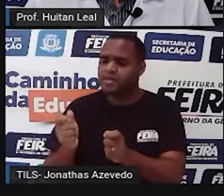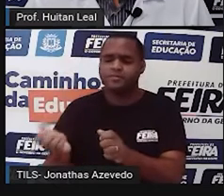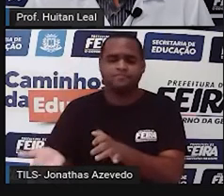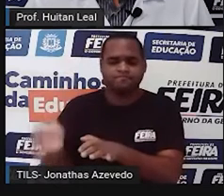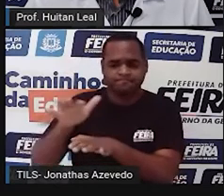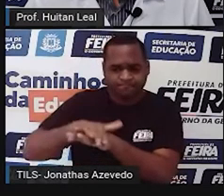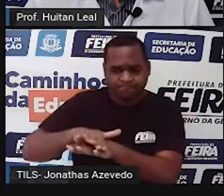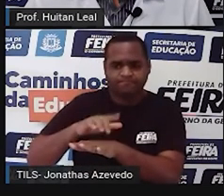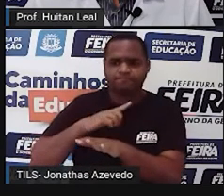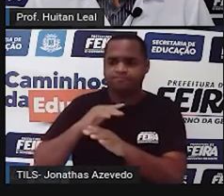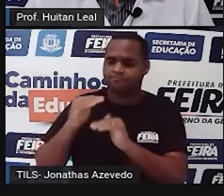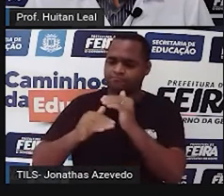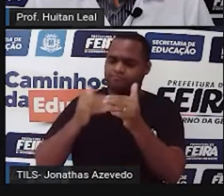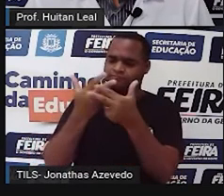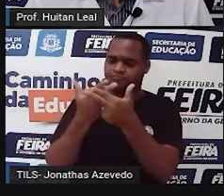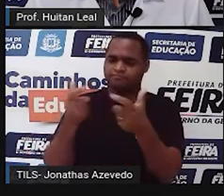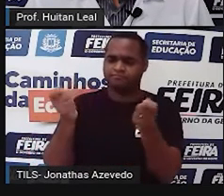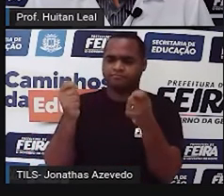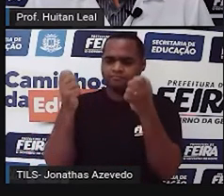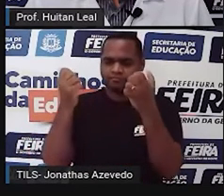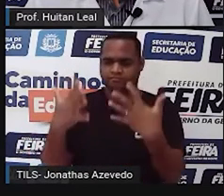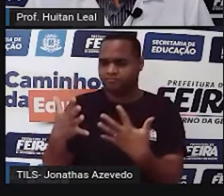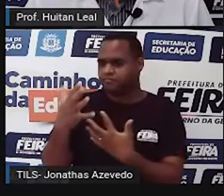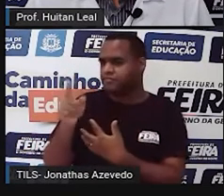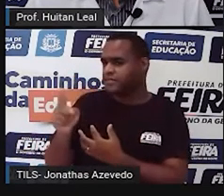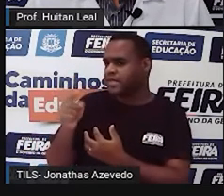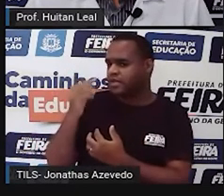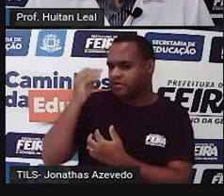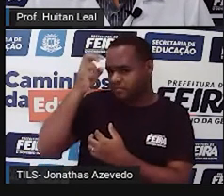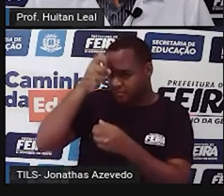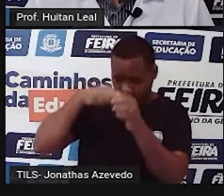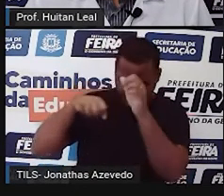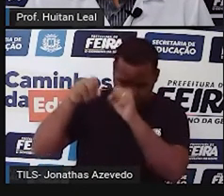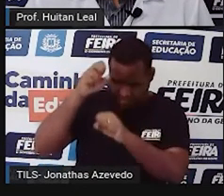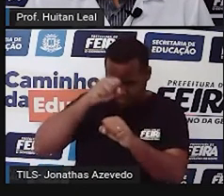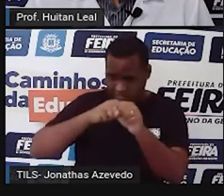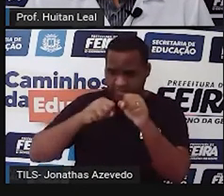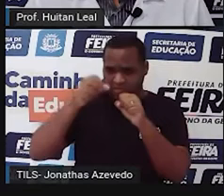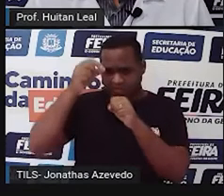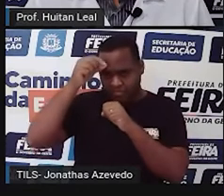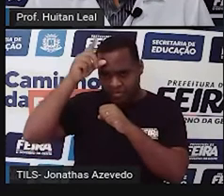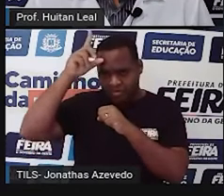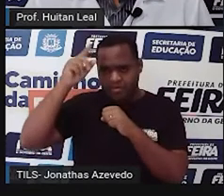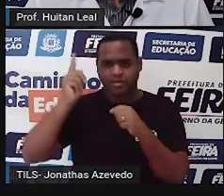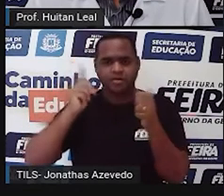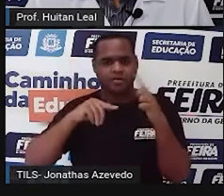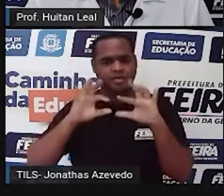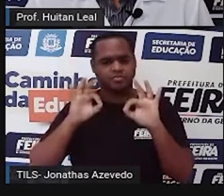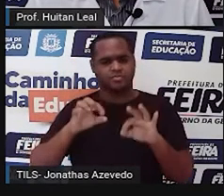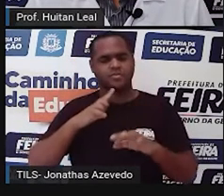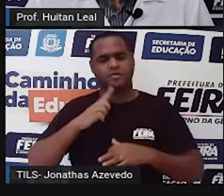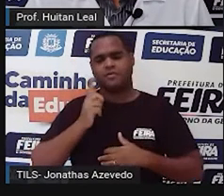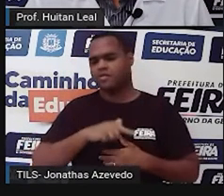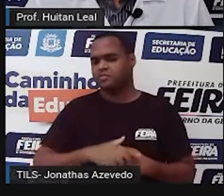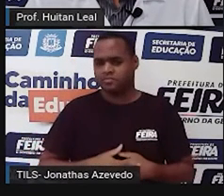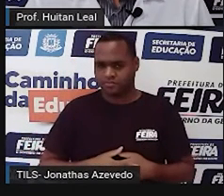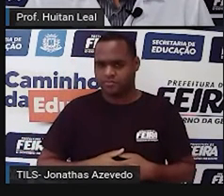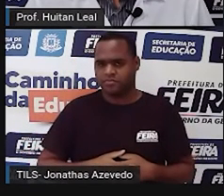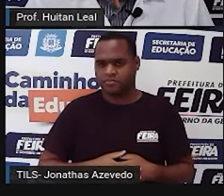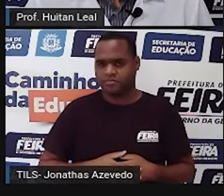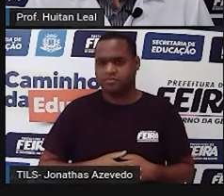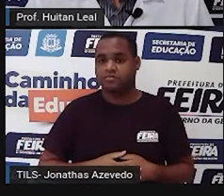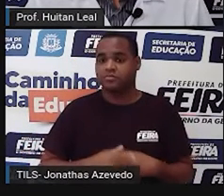evolui de forma espiritual, de forma, de uma maneira exponencial. Então,